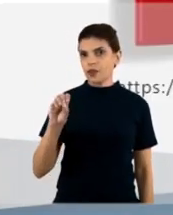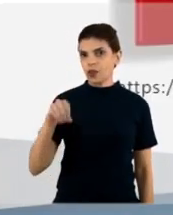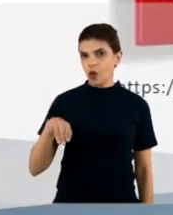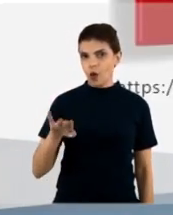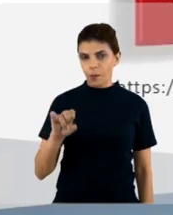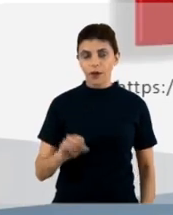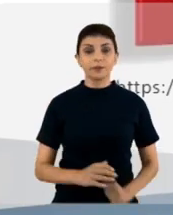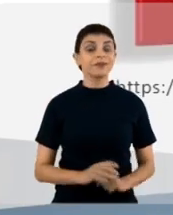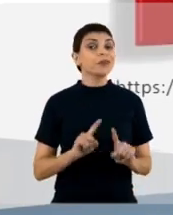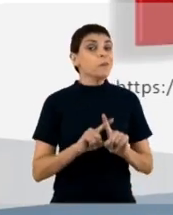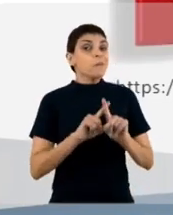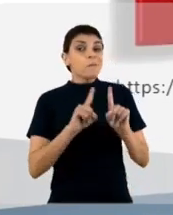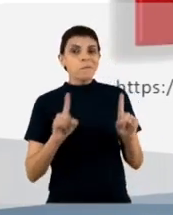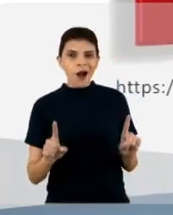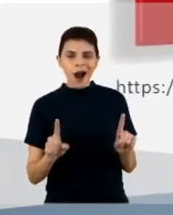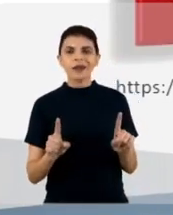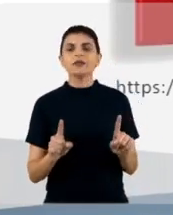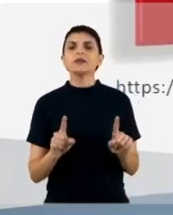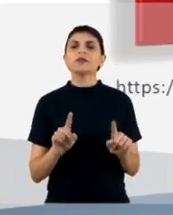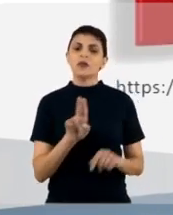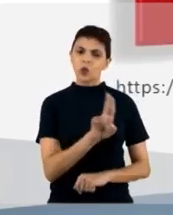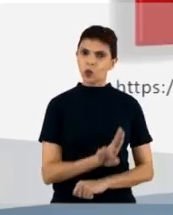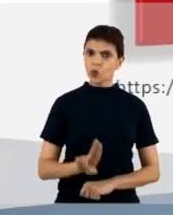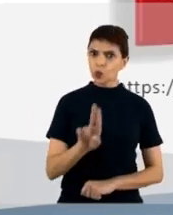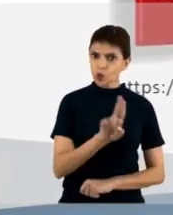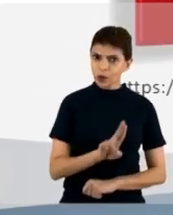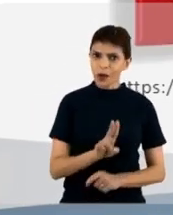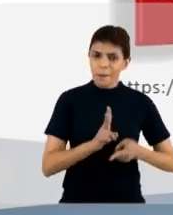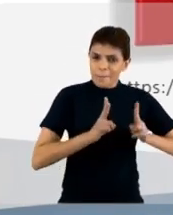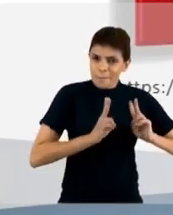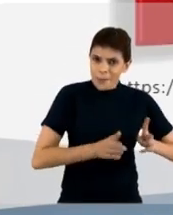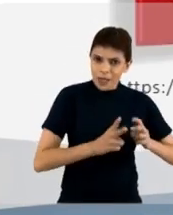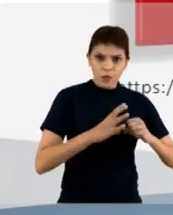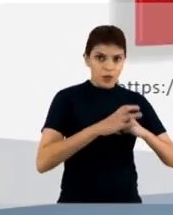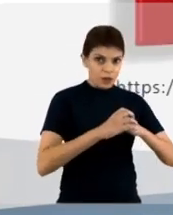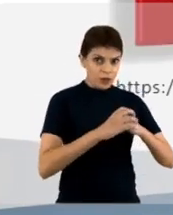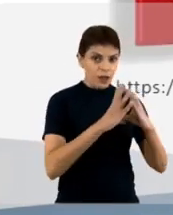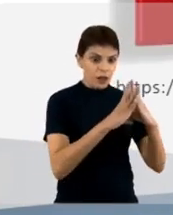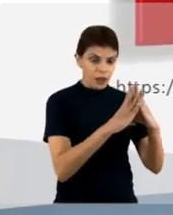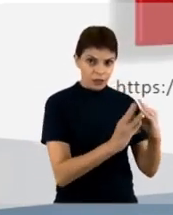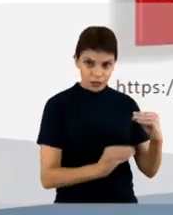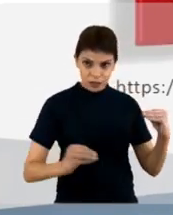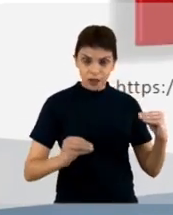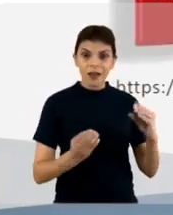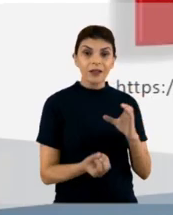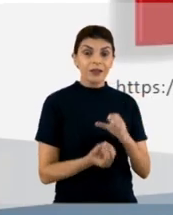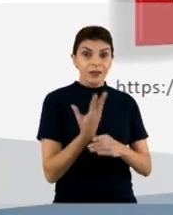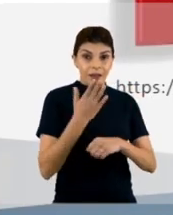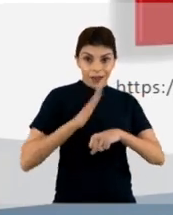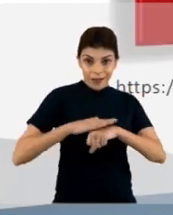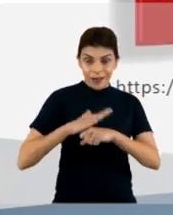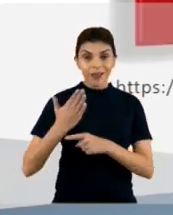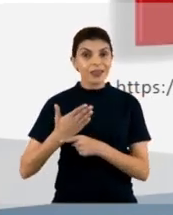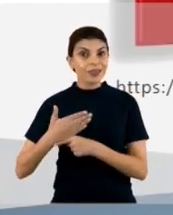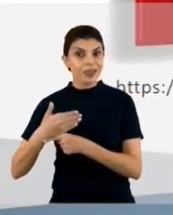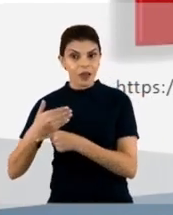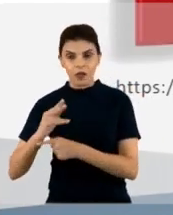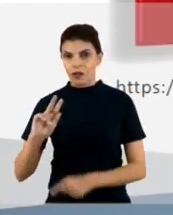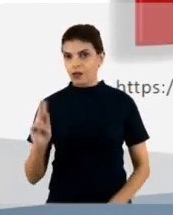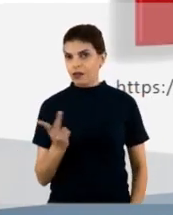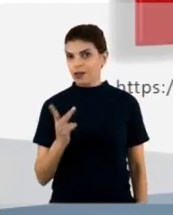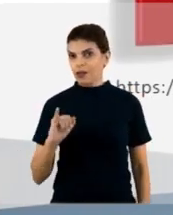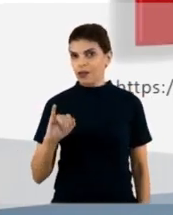Acontece que para a utilização desses anticorpos provenientes da tecnologia de hibridomas